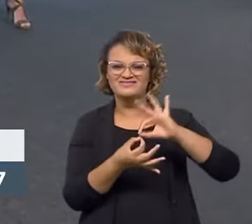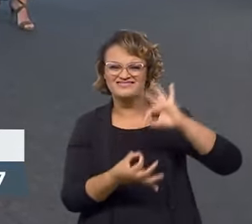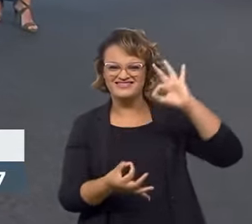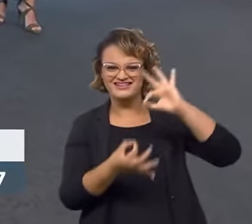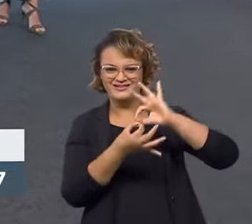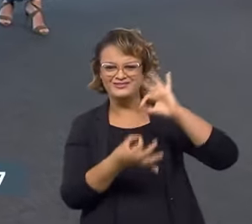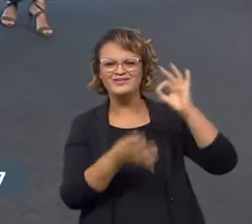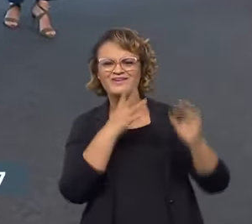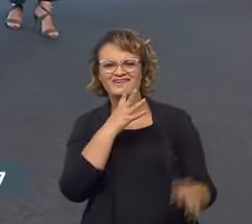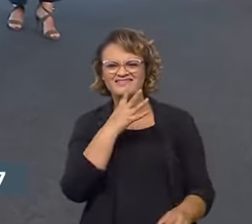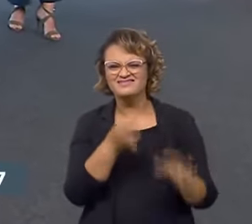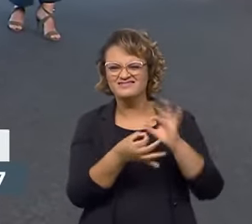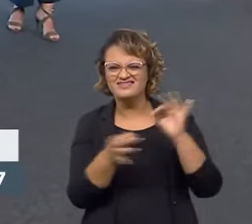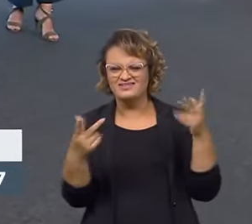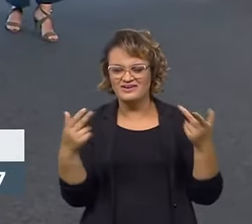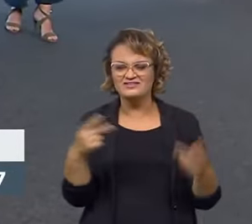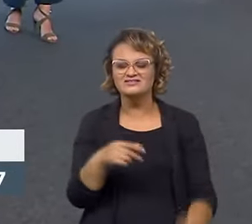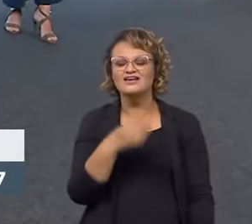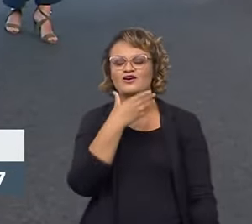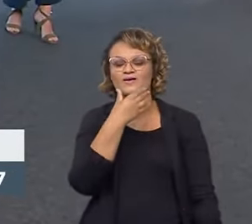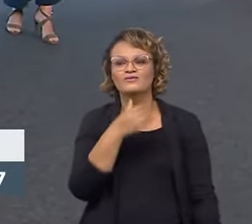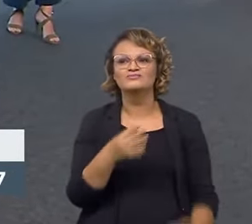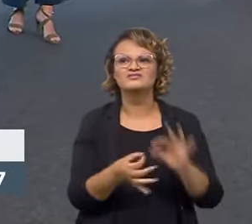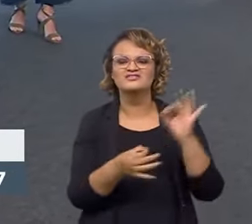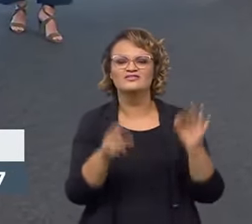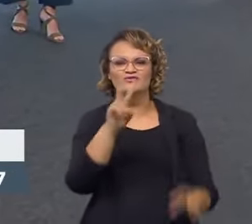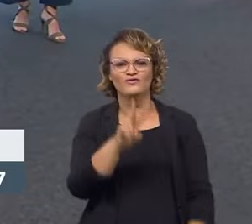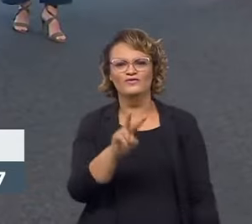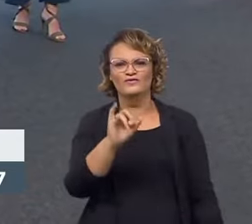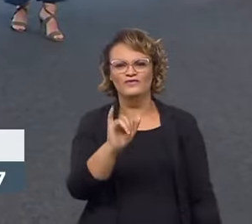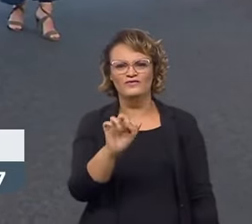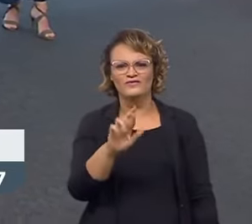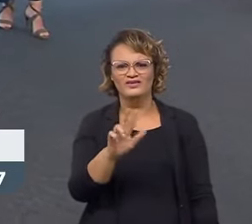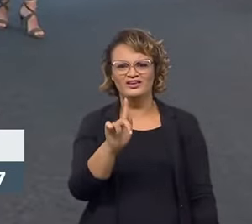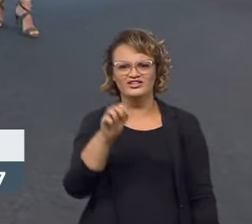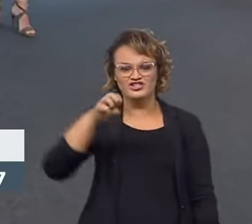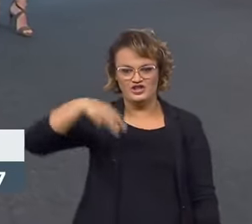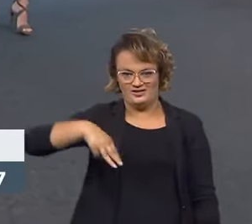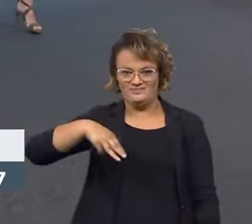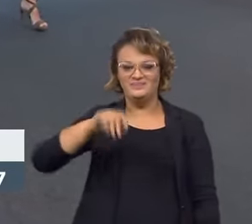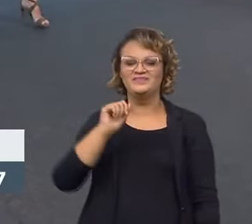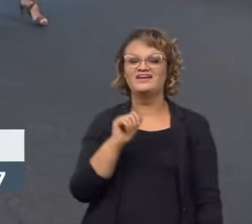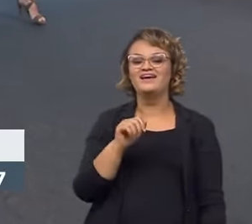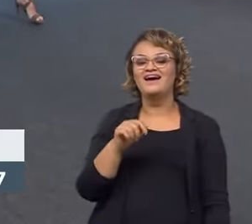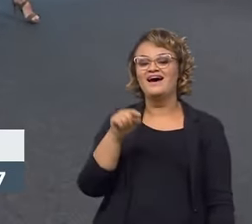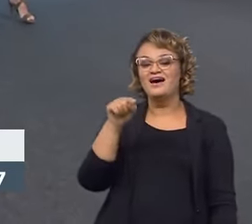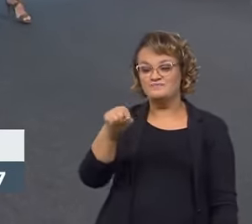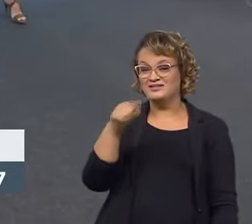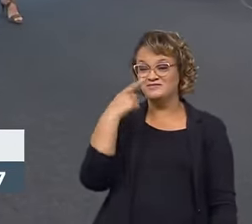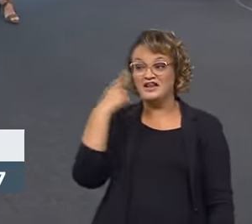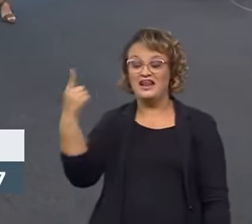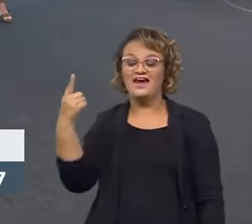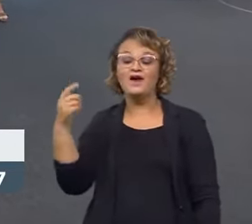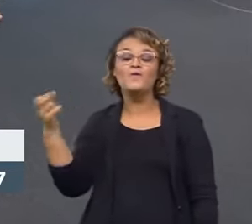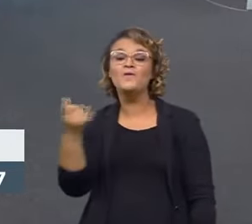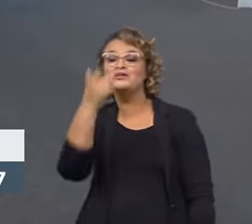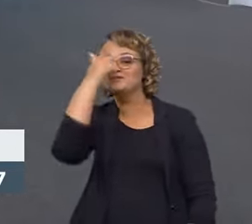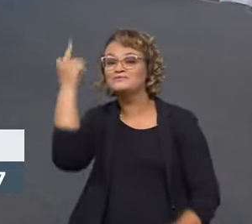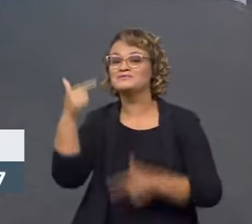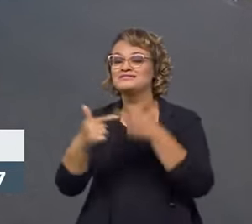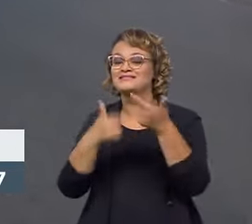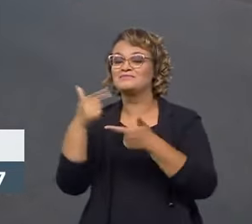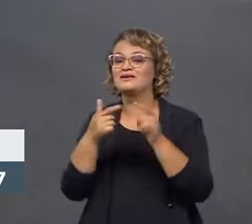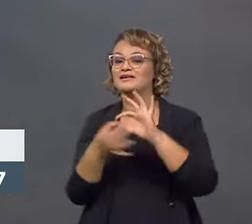mais cri-cri da história. Algum de vocês é virginiano? Não. Você é virginiano? Não, sou de leão. Mas eu queria que você levantasse no Inmetro a quantidade de